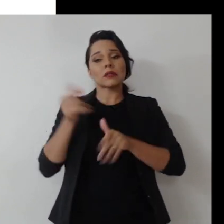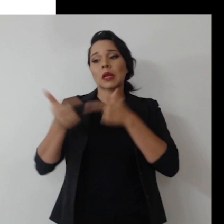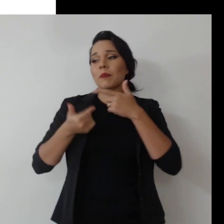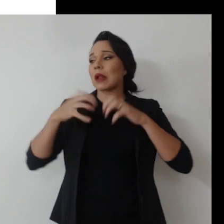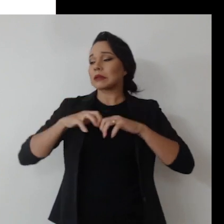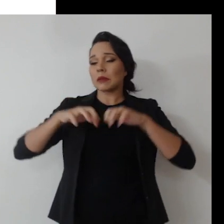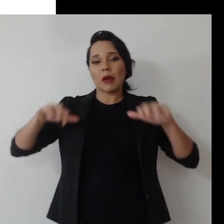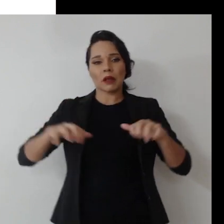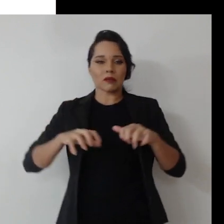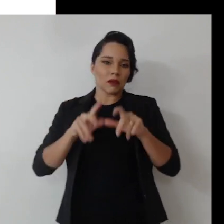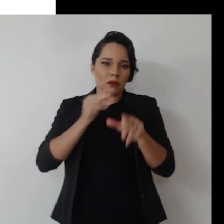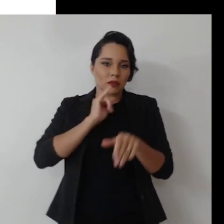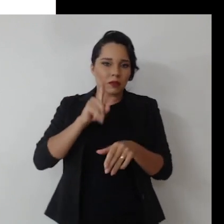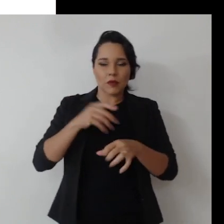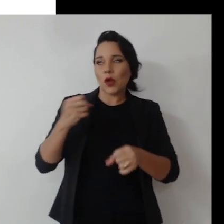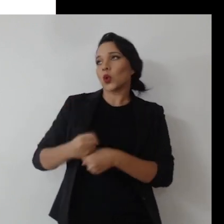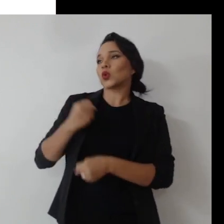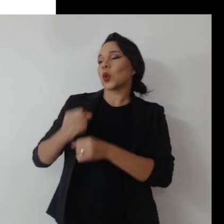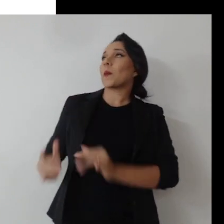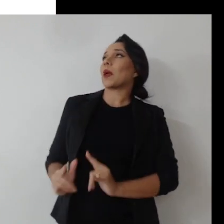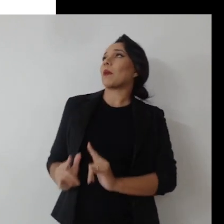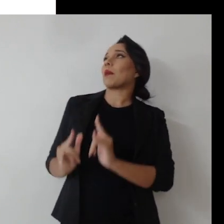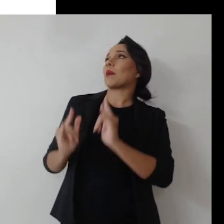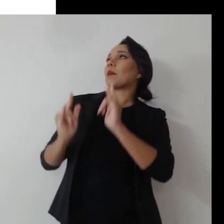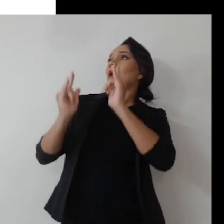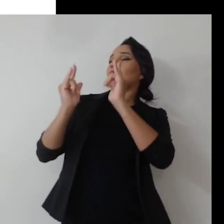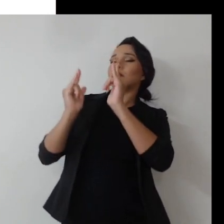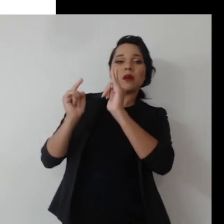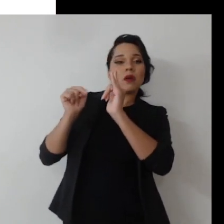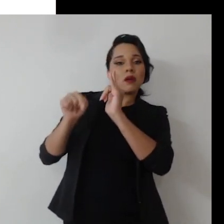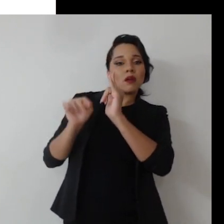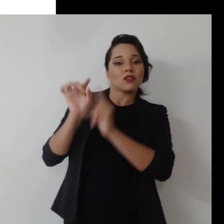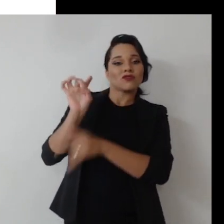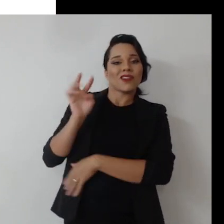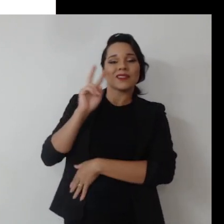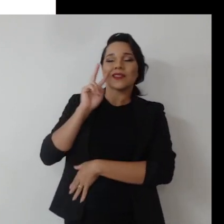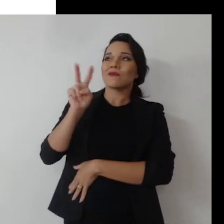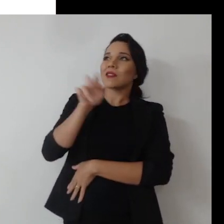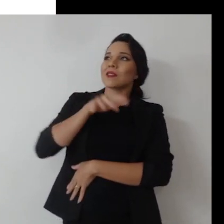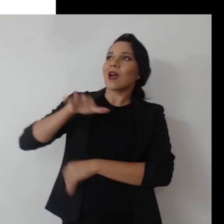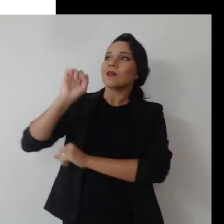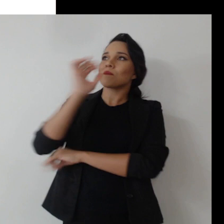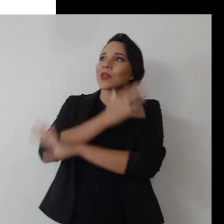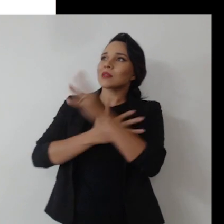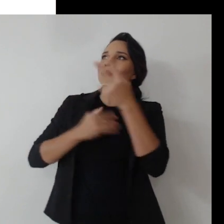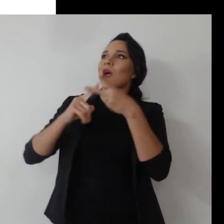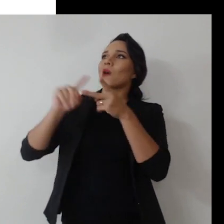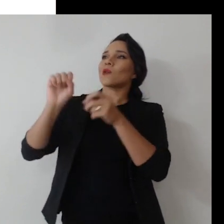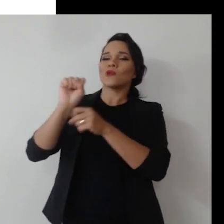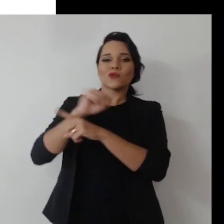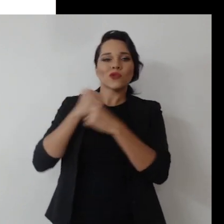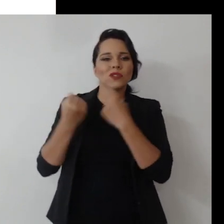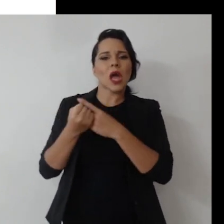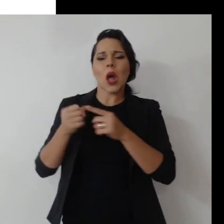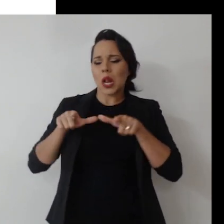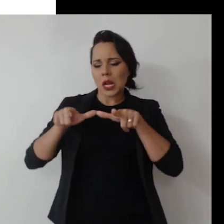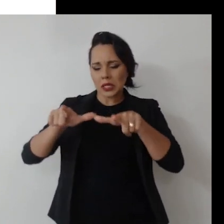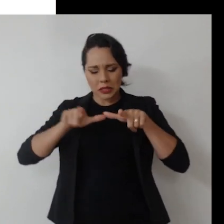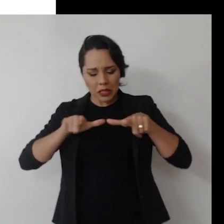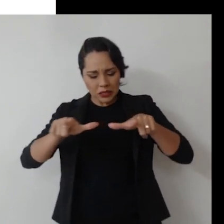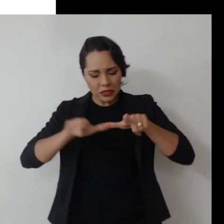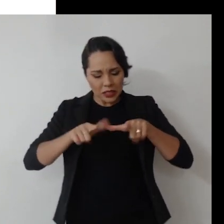adianta a gente fazer a construção de um prédio numa licitação e esse prédio, do ponto de vista ambiental, social, ter todas as